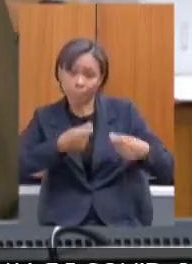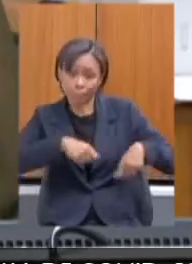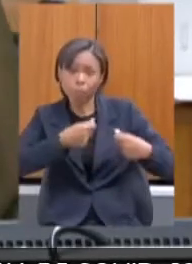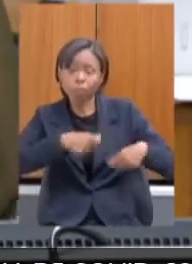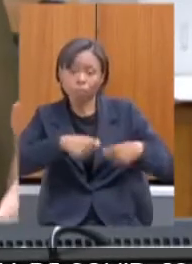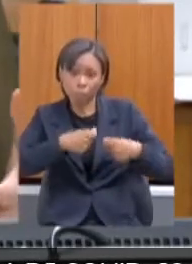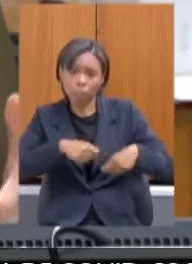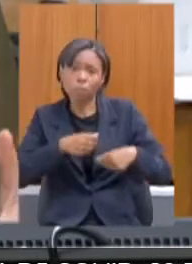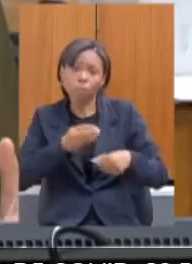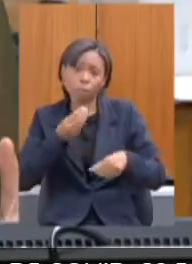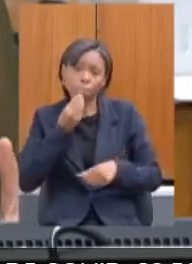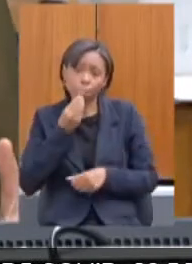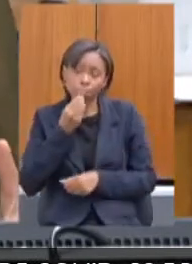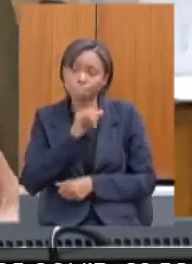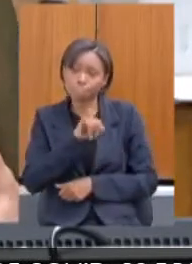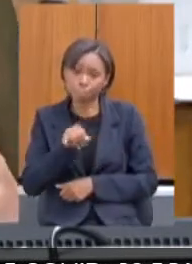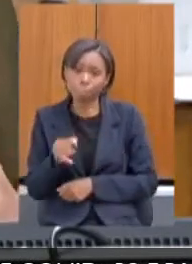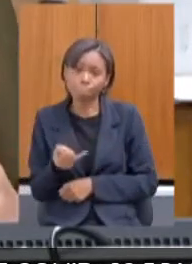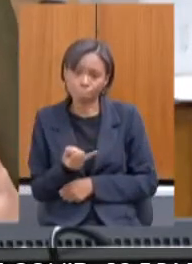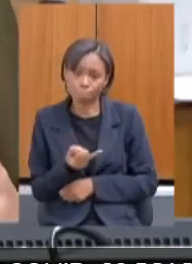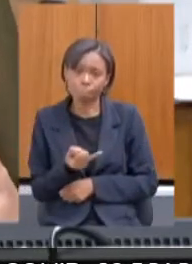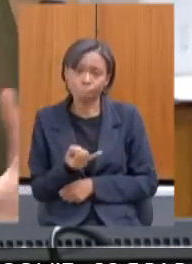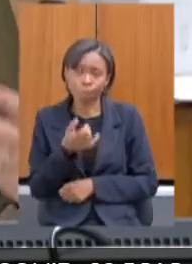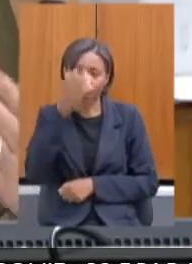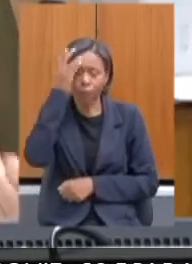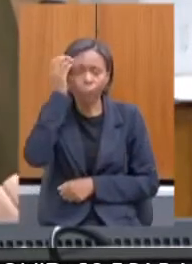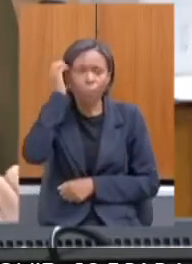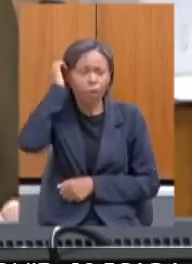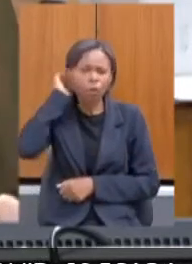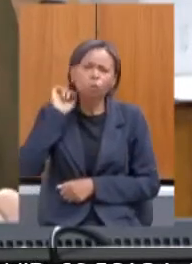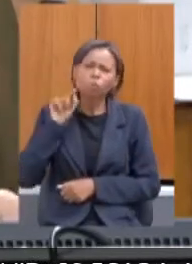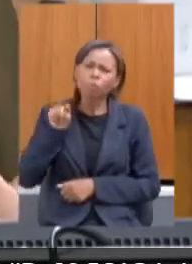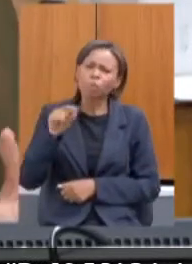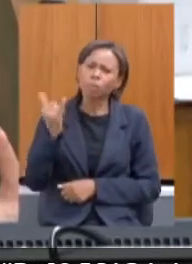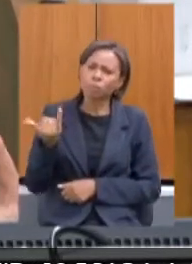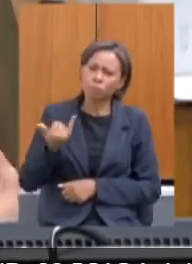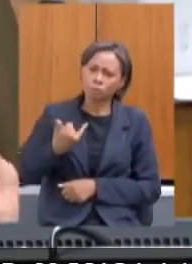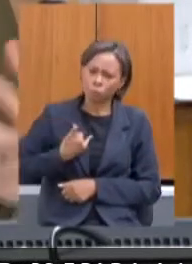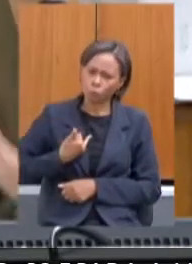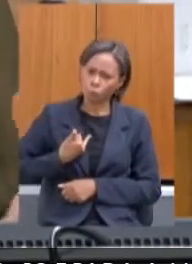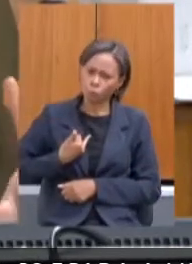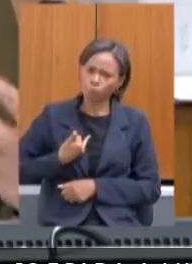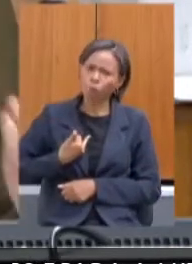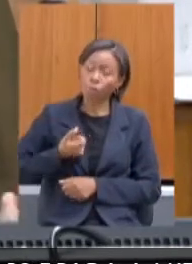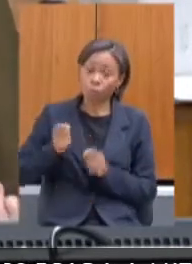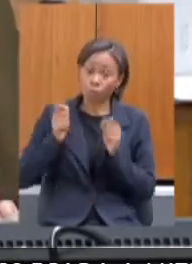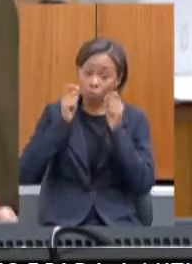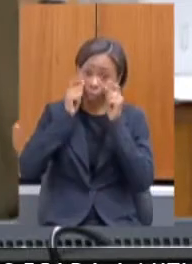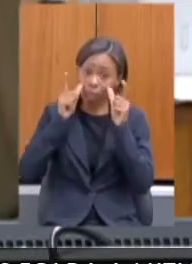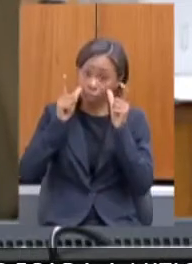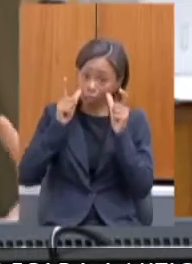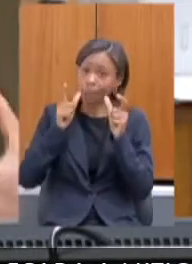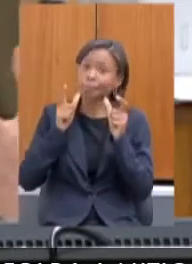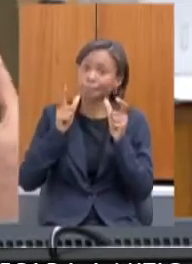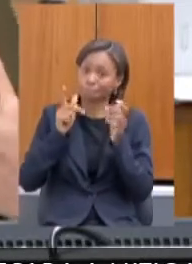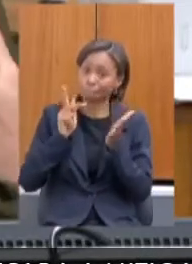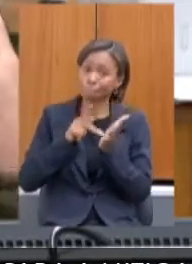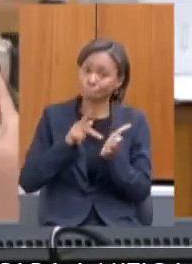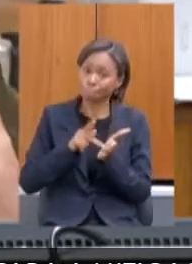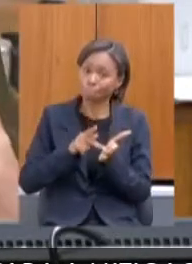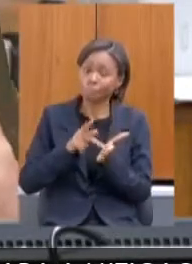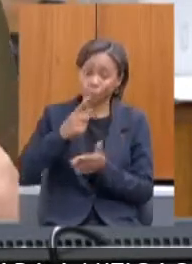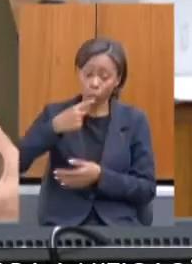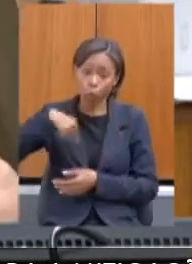precisa de oportunidades. A senhora me falou uma coisa que eu acho que é um alerta para nós. Nós estamos fazendo